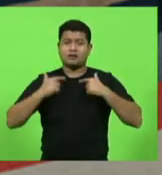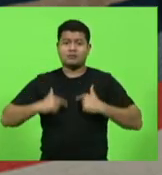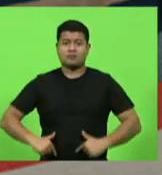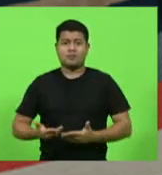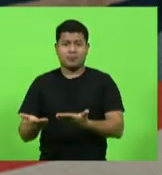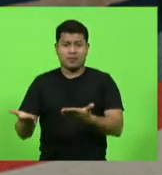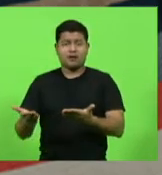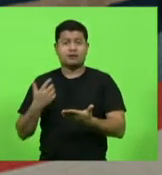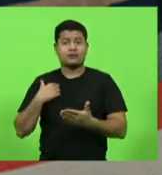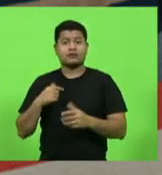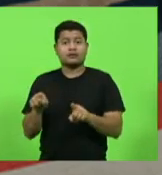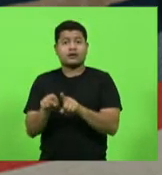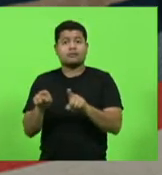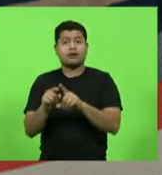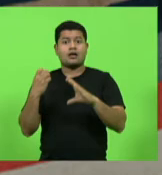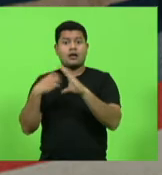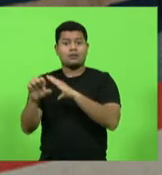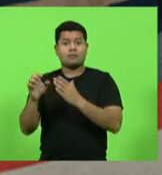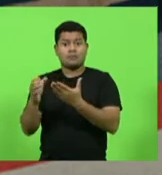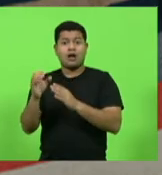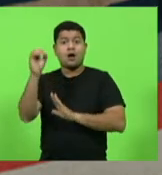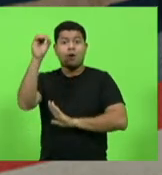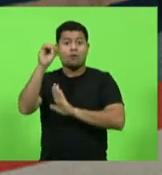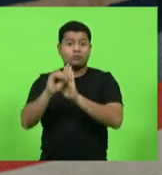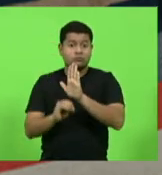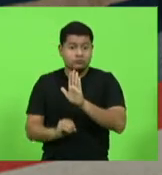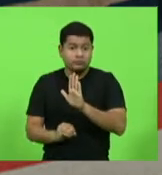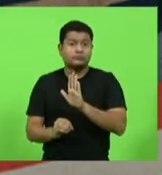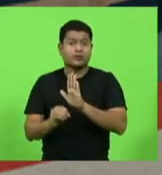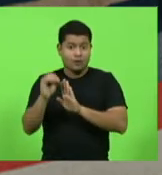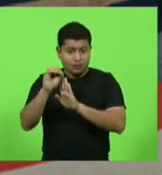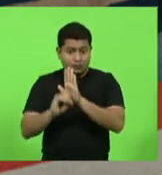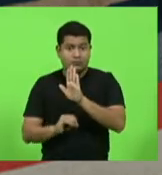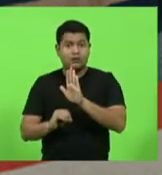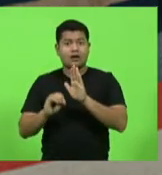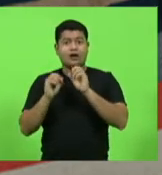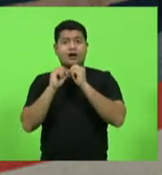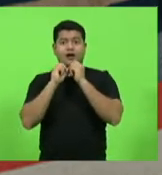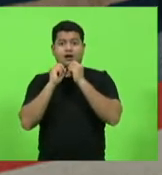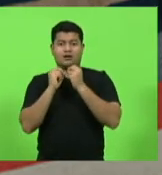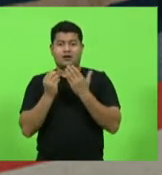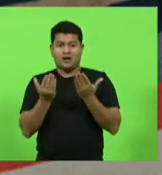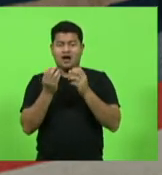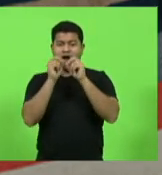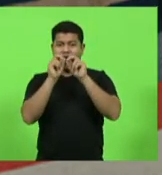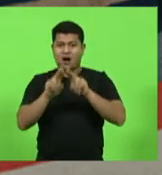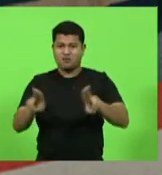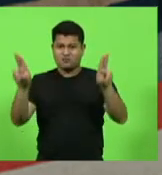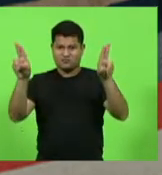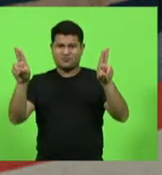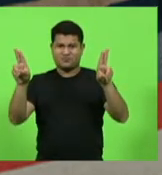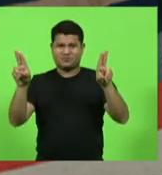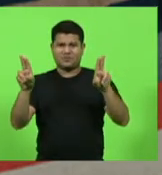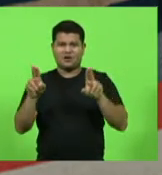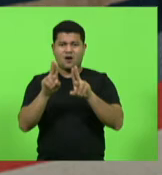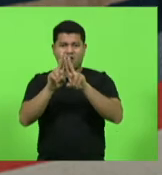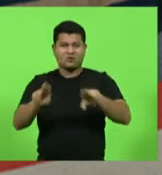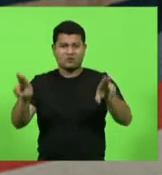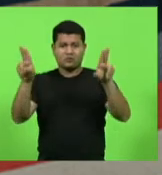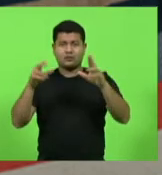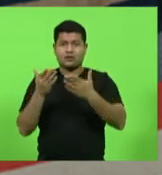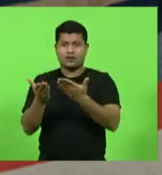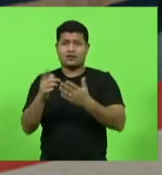e-mail oficial, um e-mail oficial da Universidade do Estado de Santa Catarina, com essa aberração